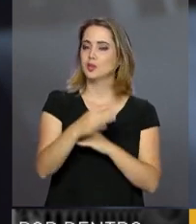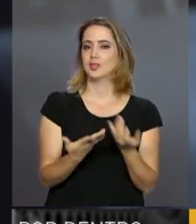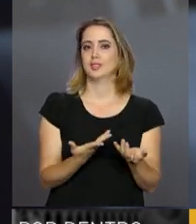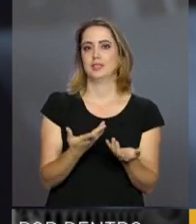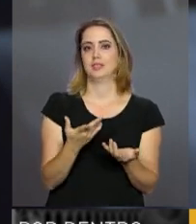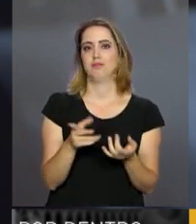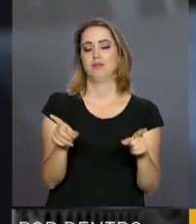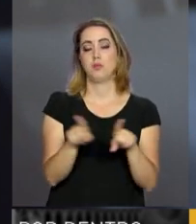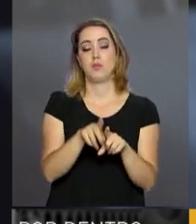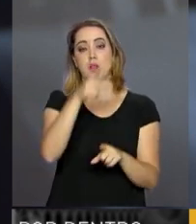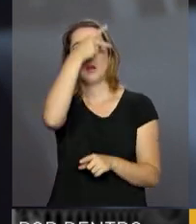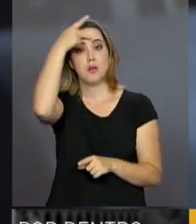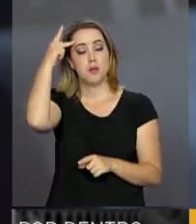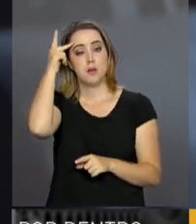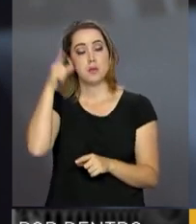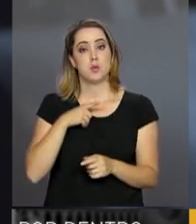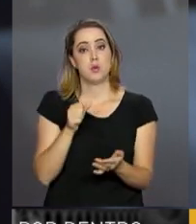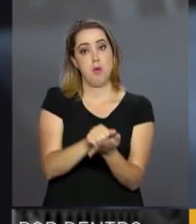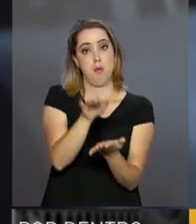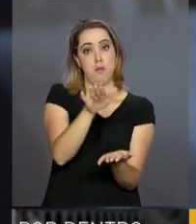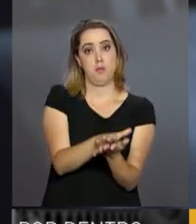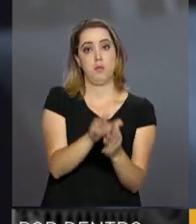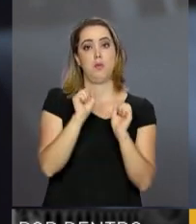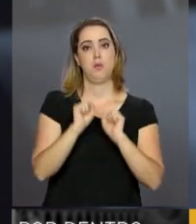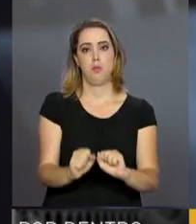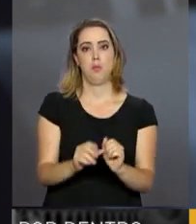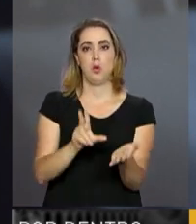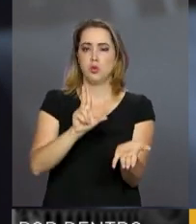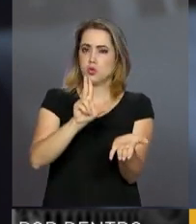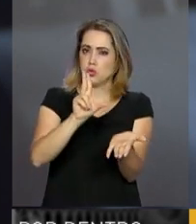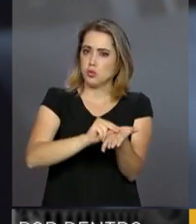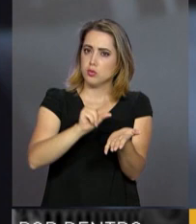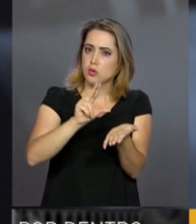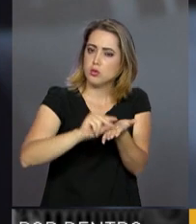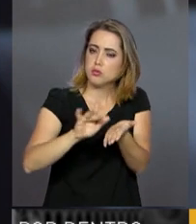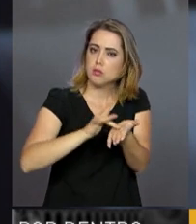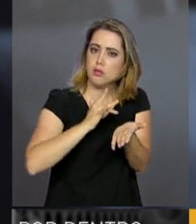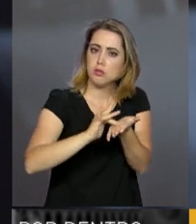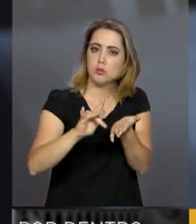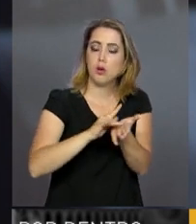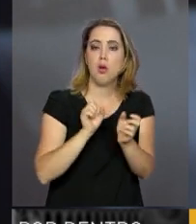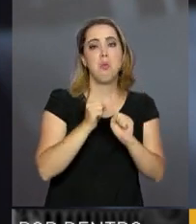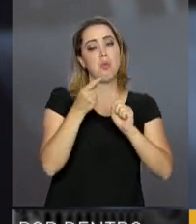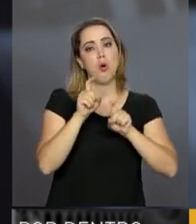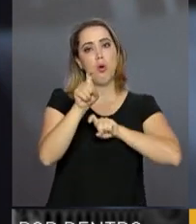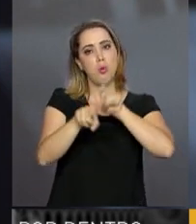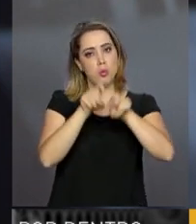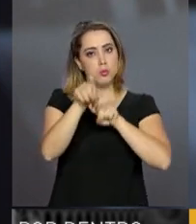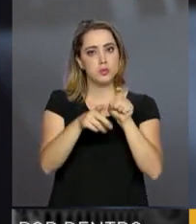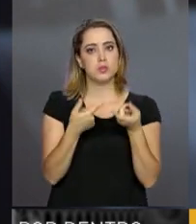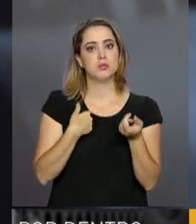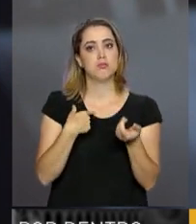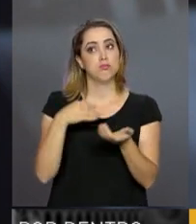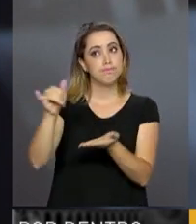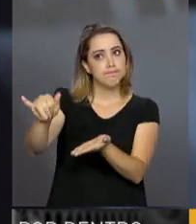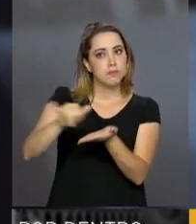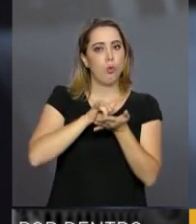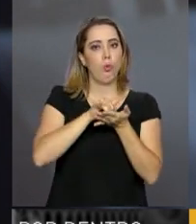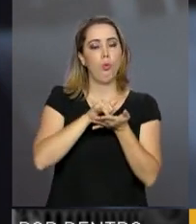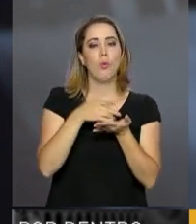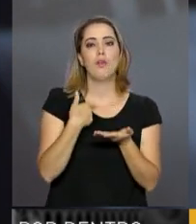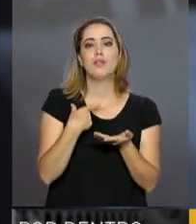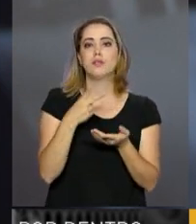cidadão, caso seja multado, poderá receber em seu celular, tablet ou computador a notificação em até